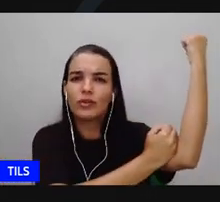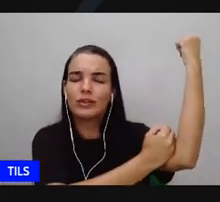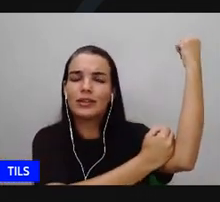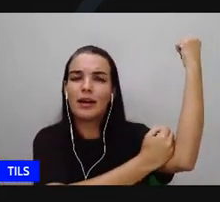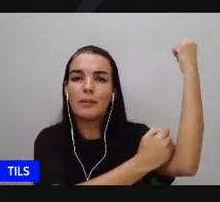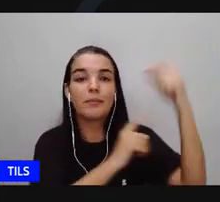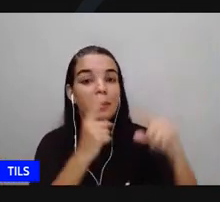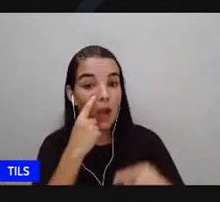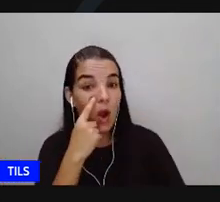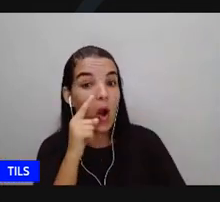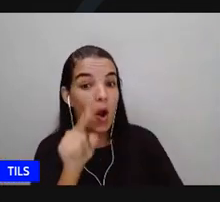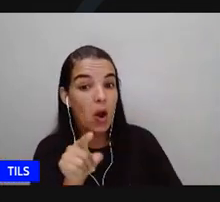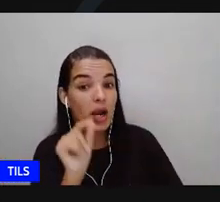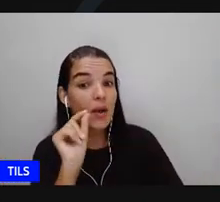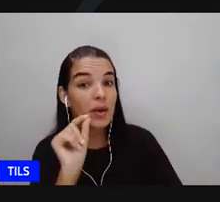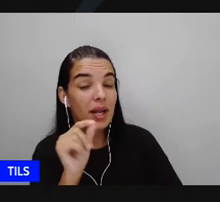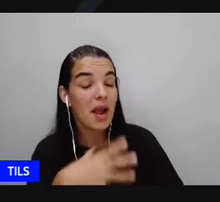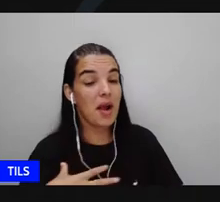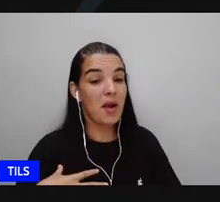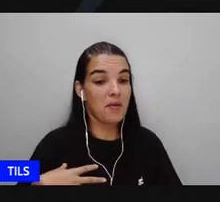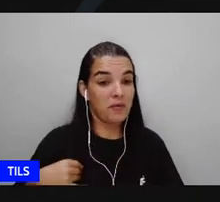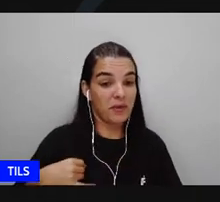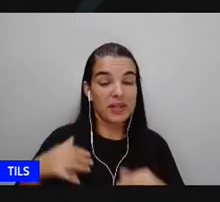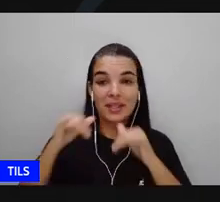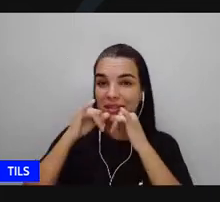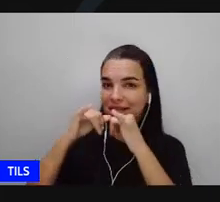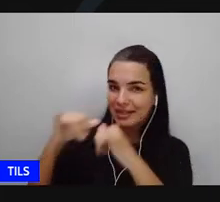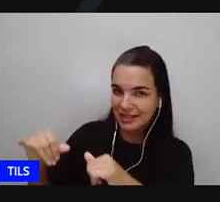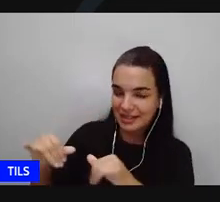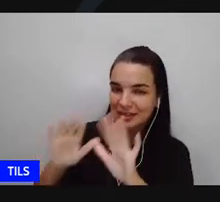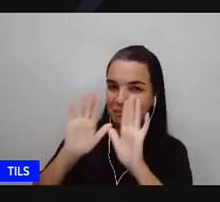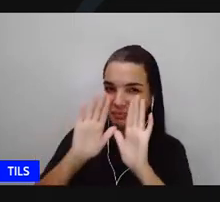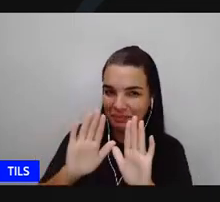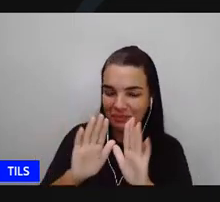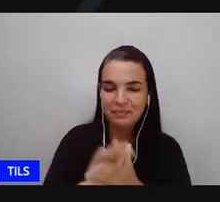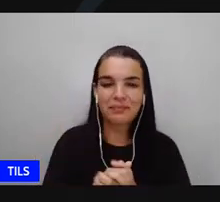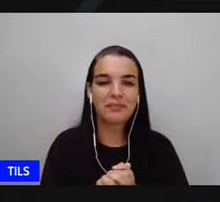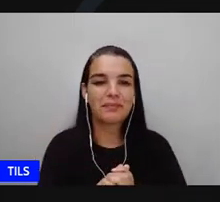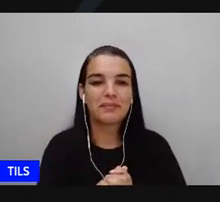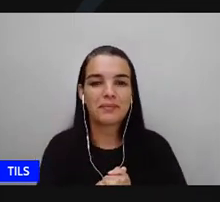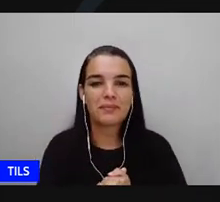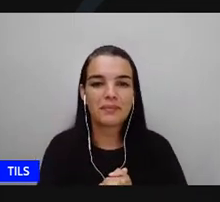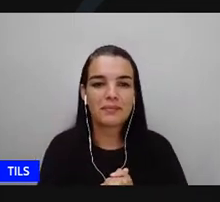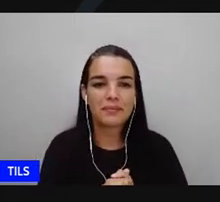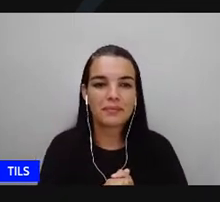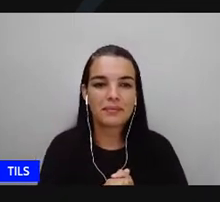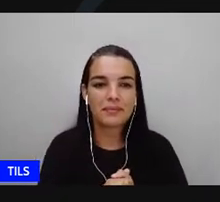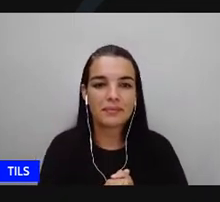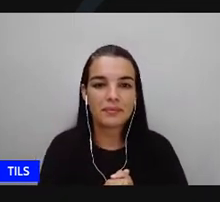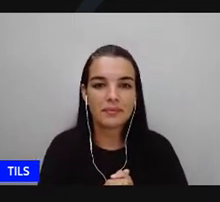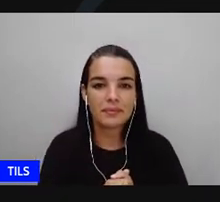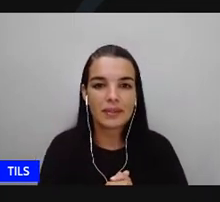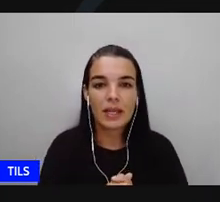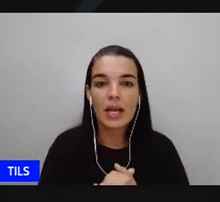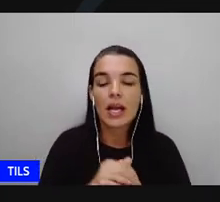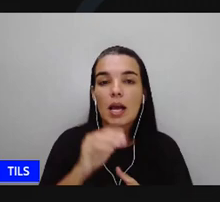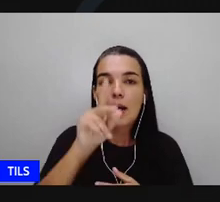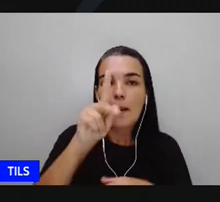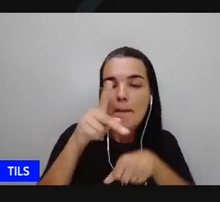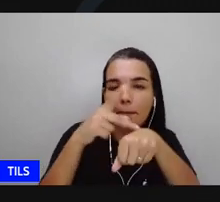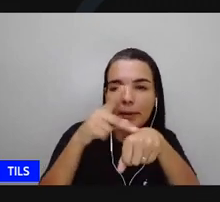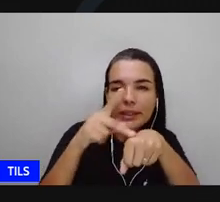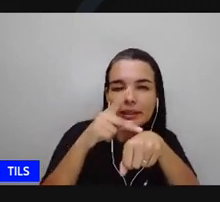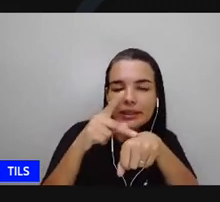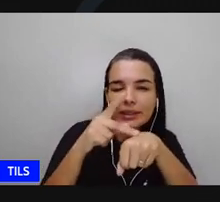Mastos para a filhinha dela que tem quatro aninhos agora que ela diz pretinha safeta para